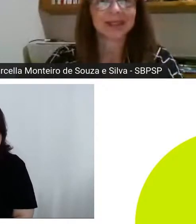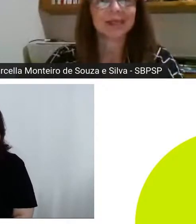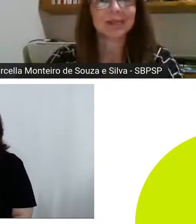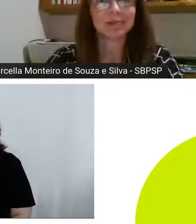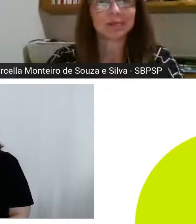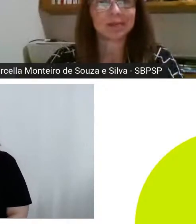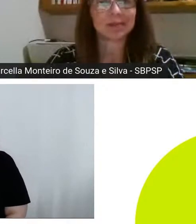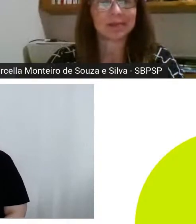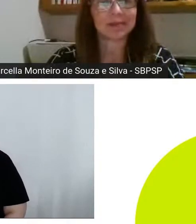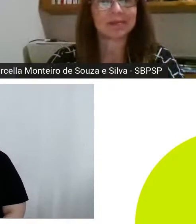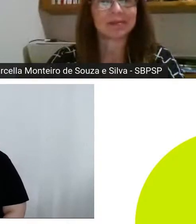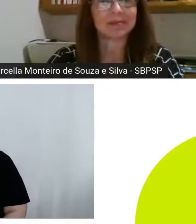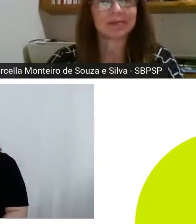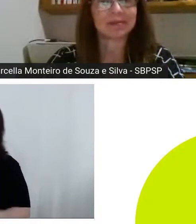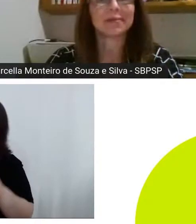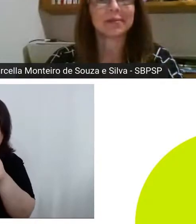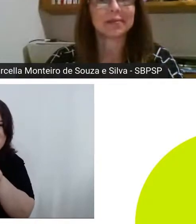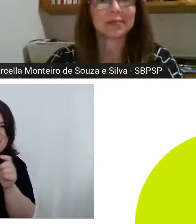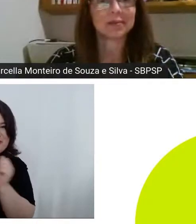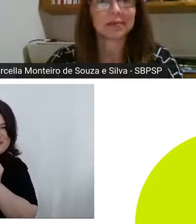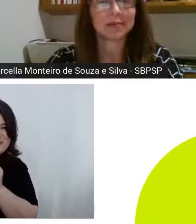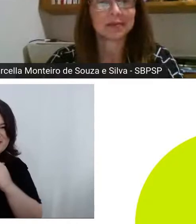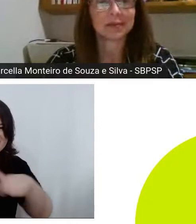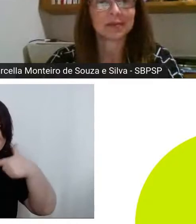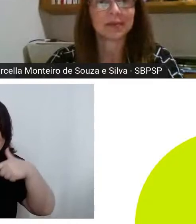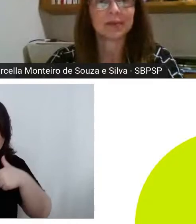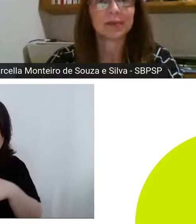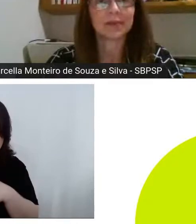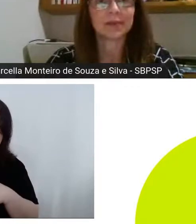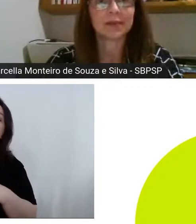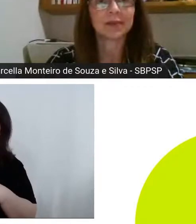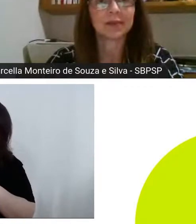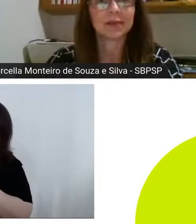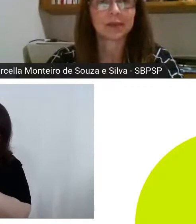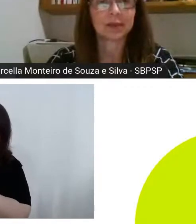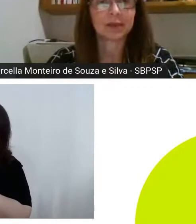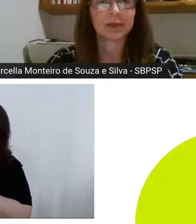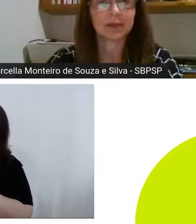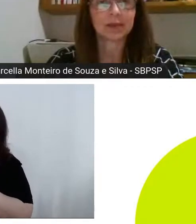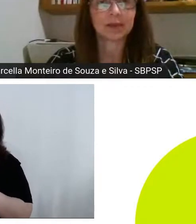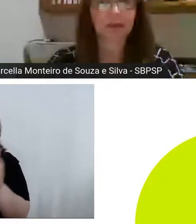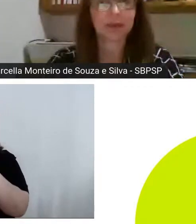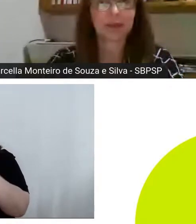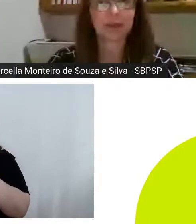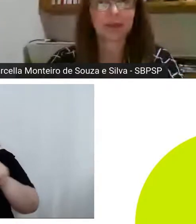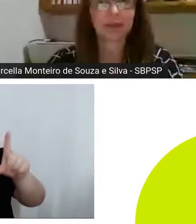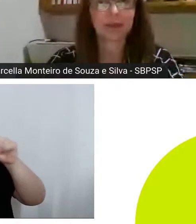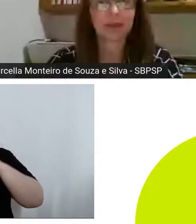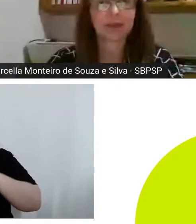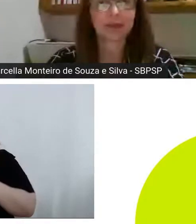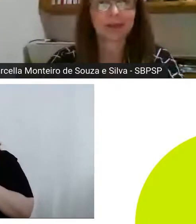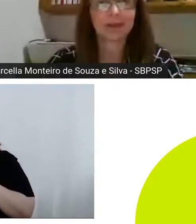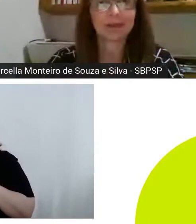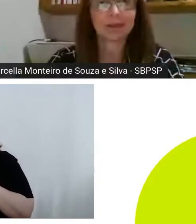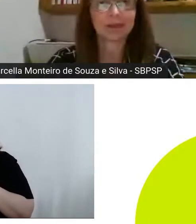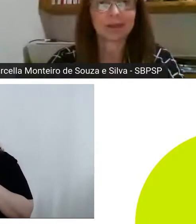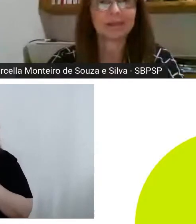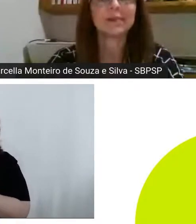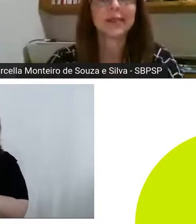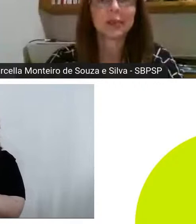companheira aqui de trabalho, ela que vai ajudar a gente aqui a selecionar as perguntas. Eu queria apresentar ela para vocês.